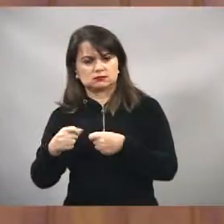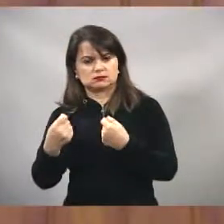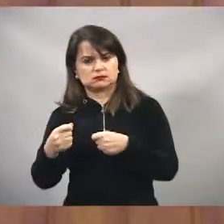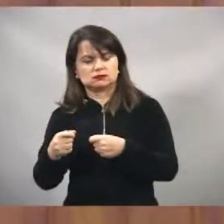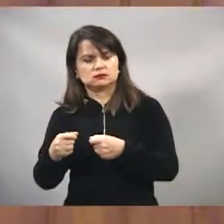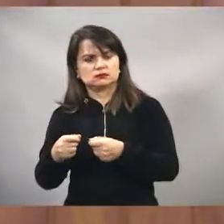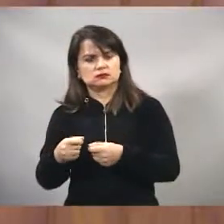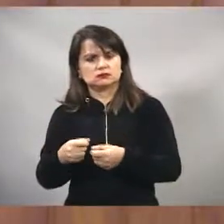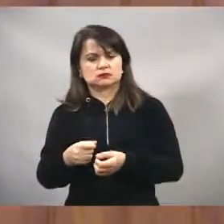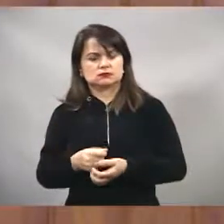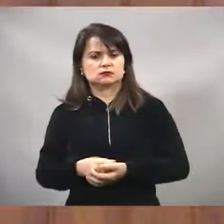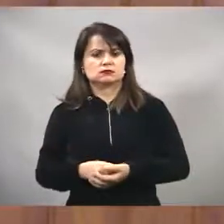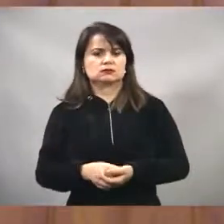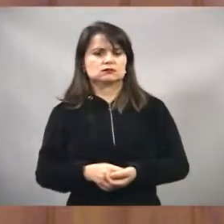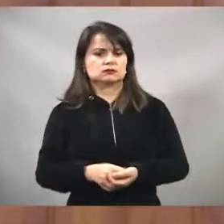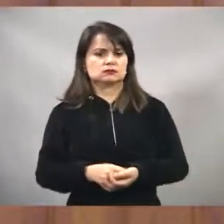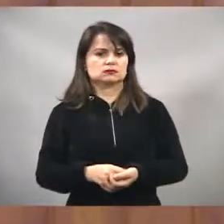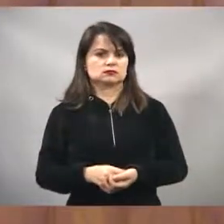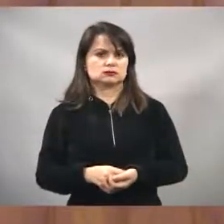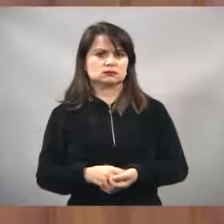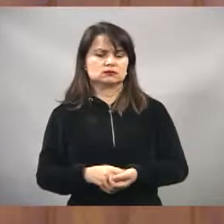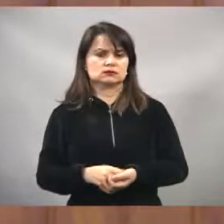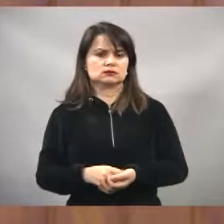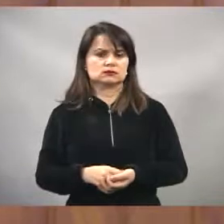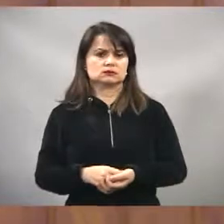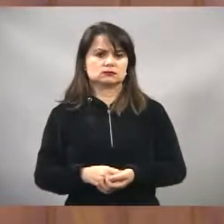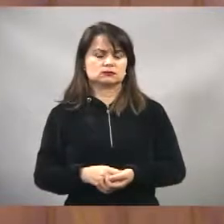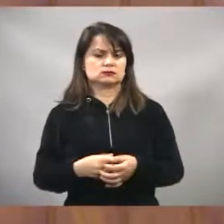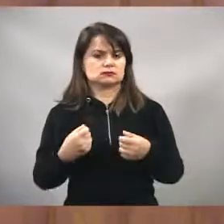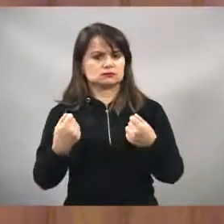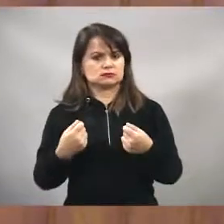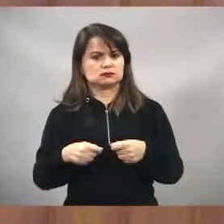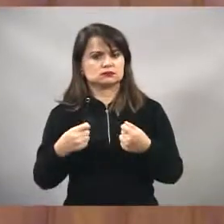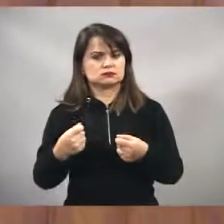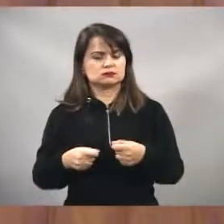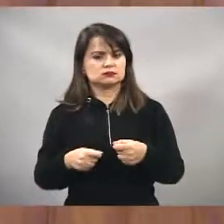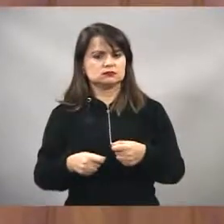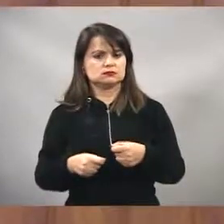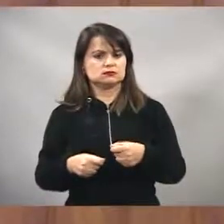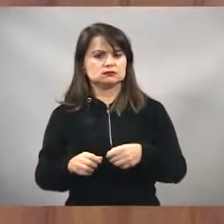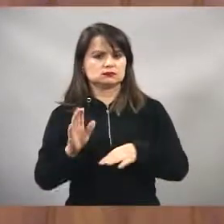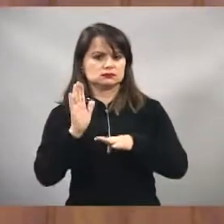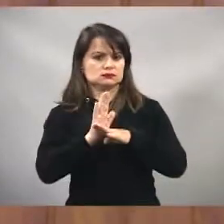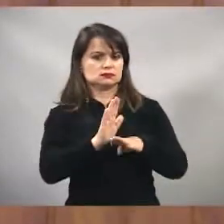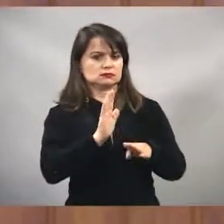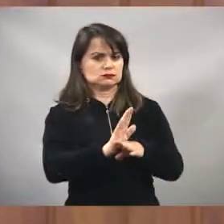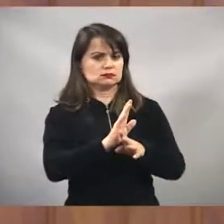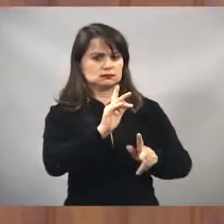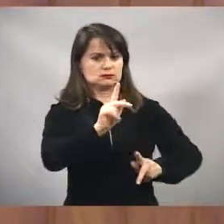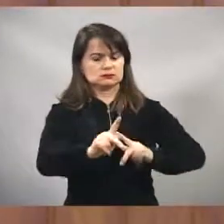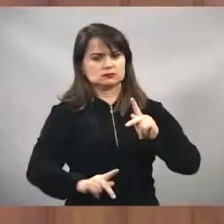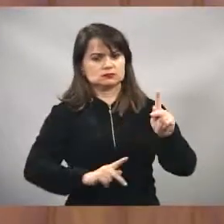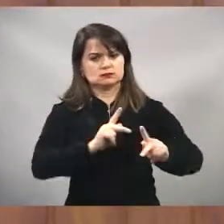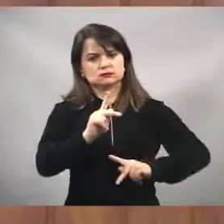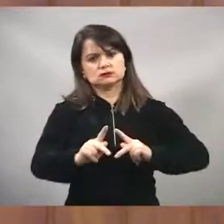essa benfeitoria para essa população dessa